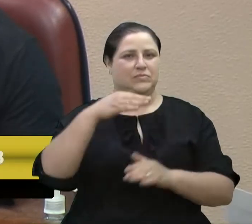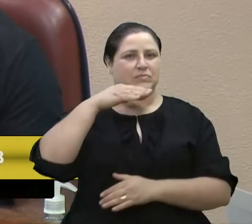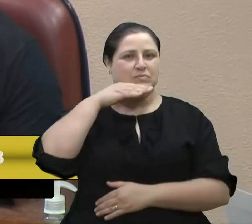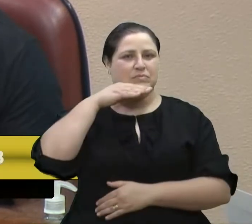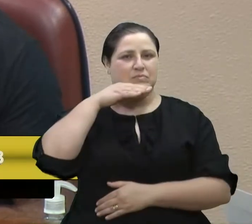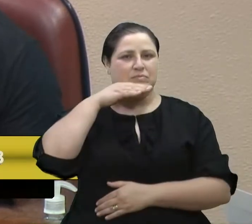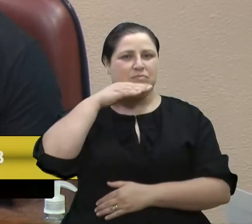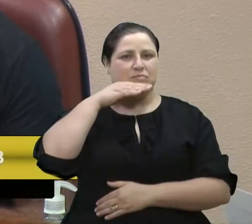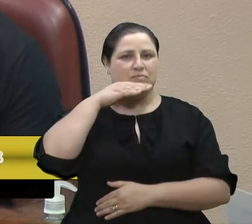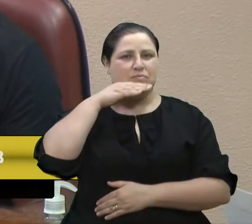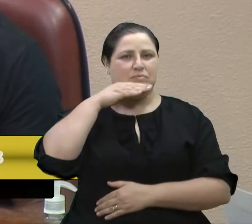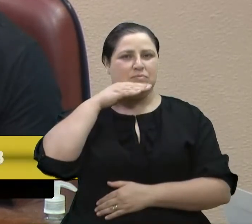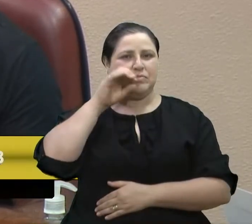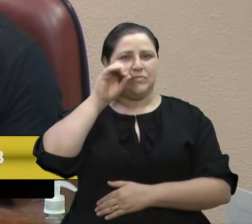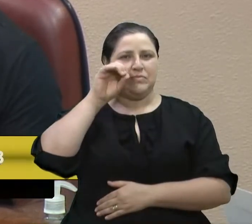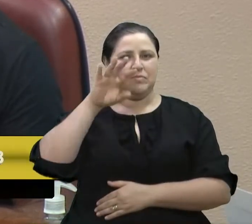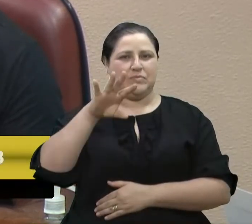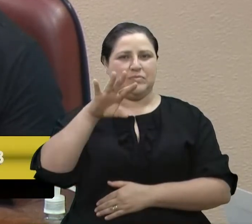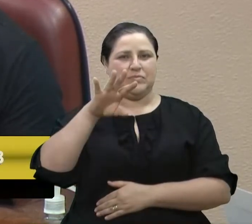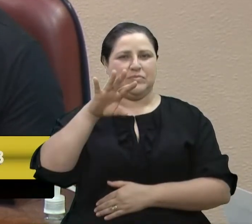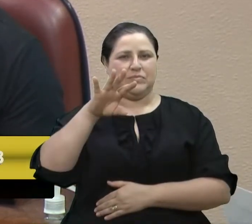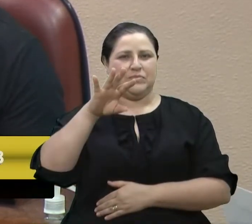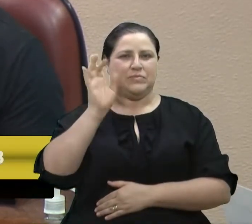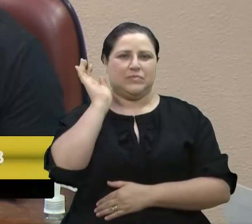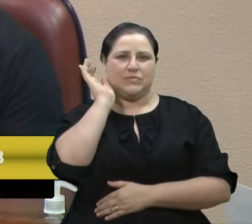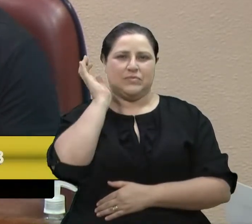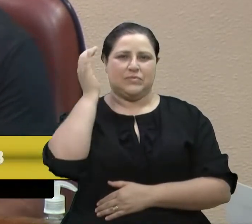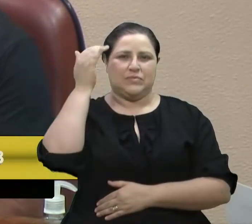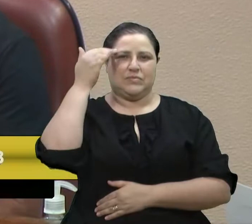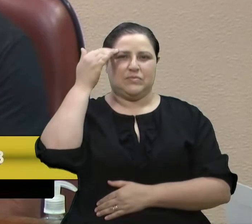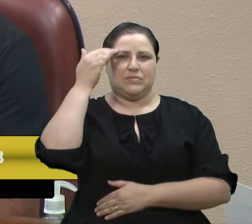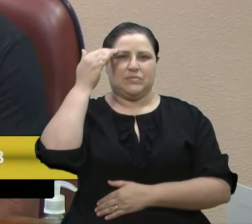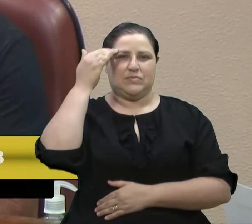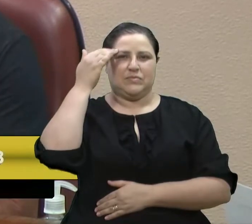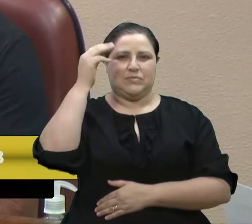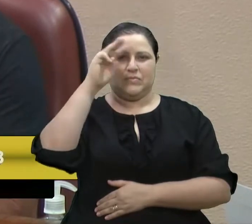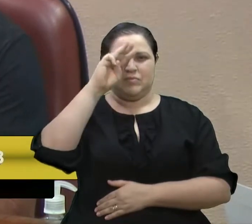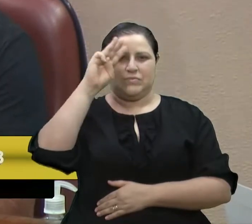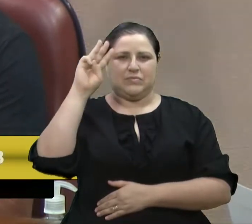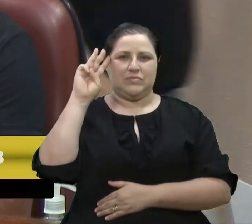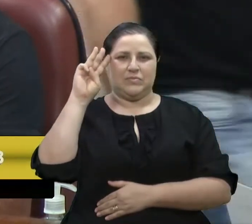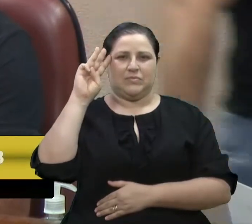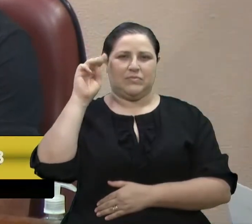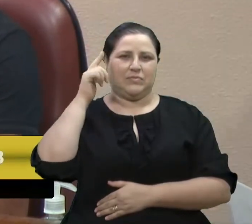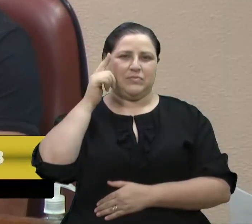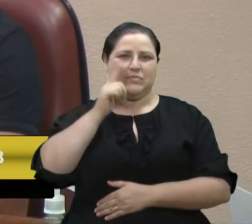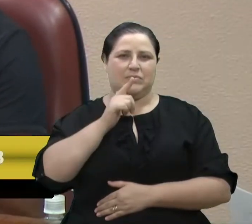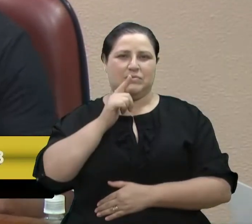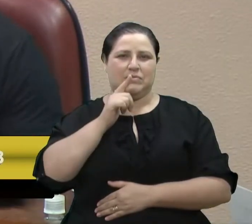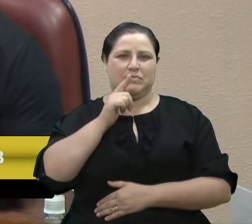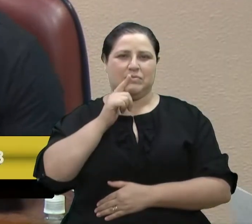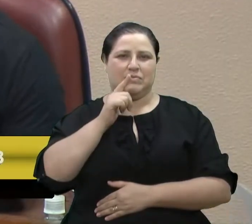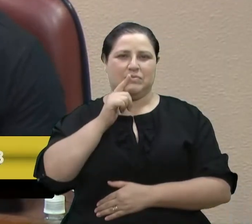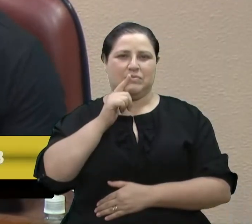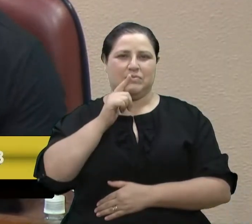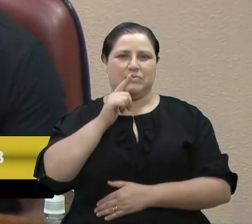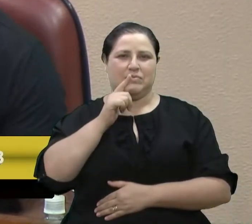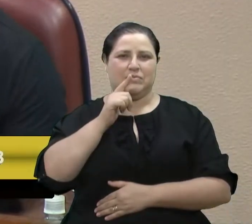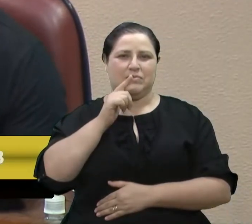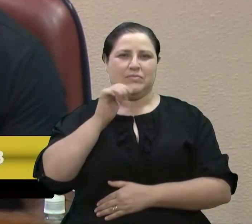Elizando Fiuza, Felipe Grêmio Maia, Juliano Valim, Lucas Carinato, Maurício Marcon,